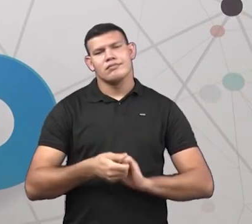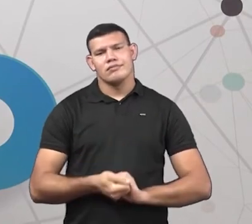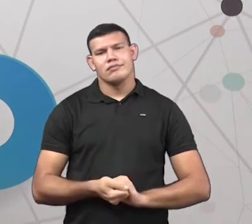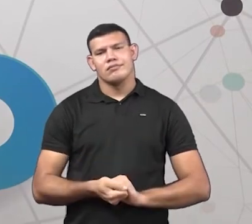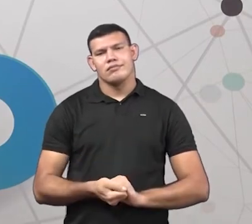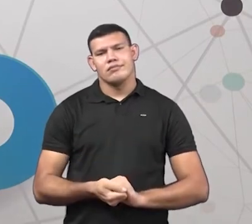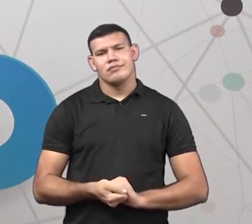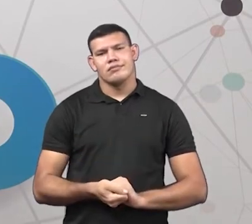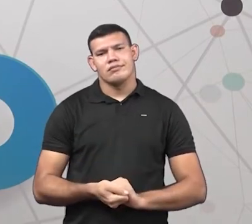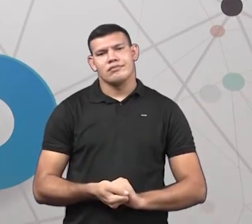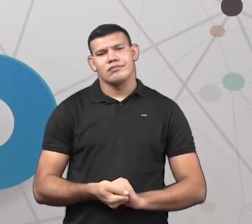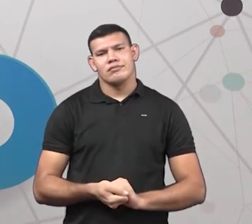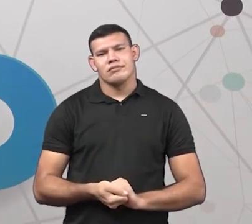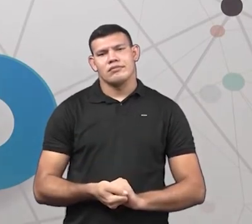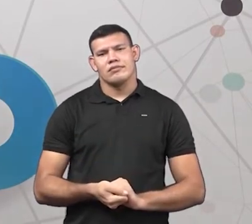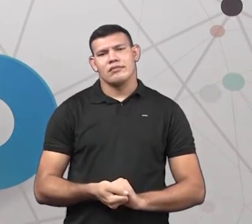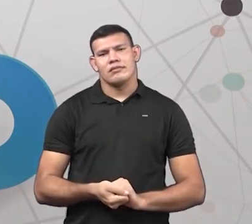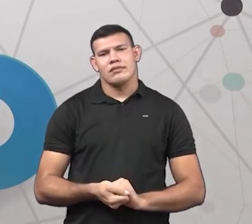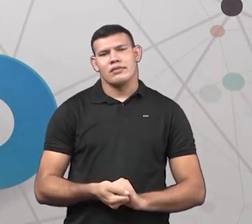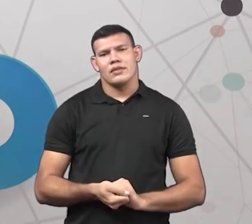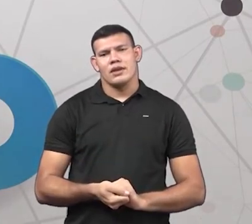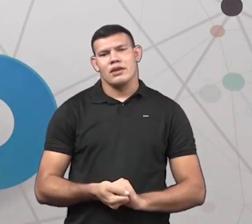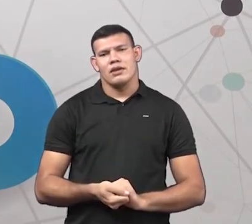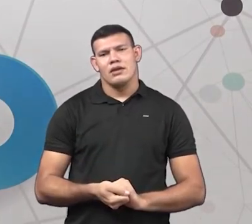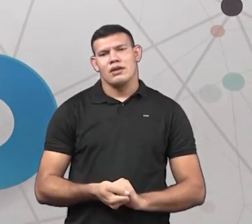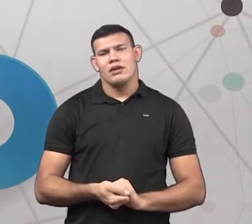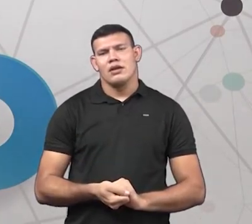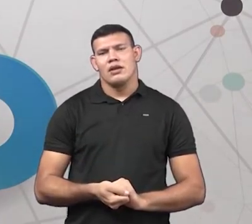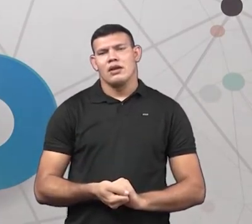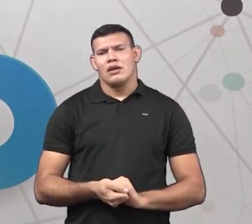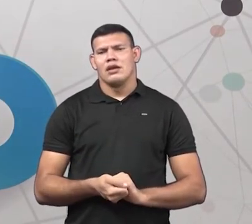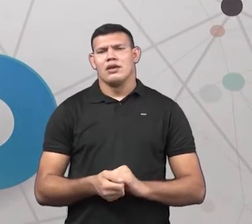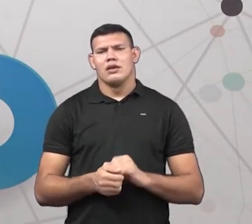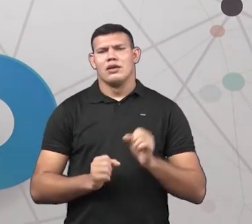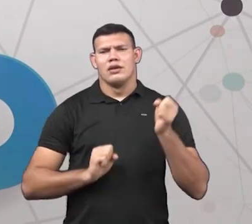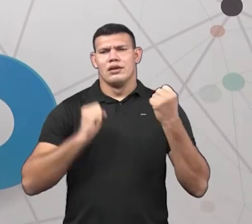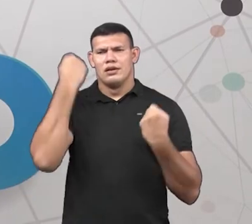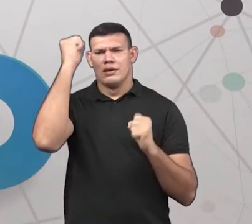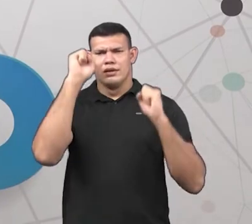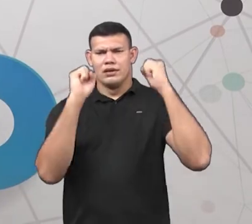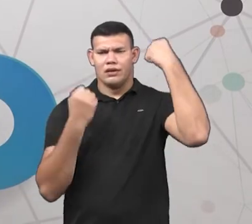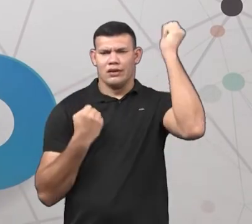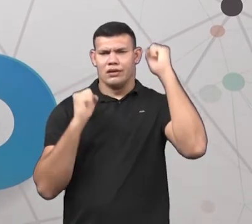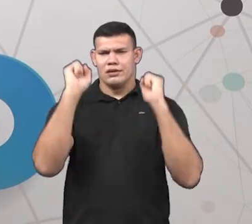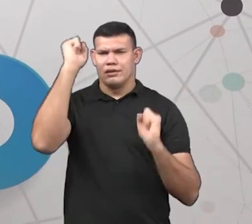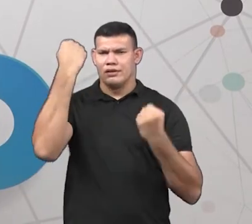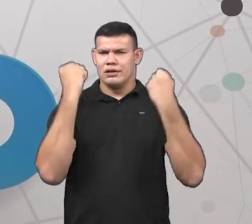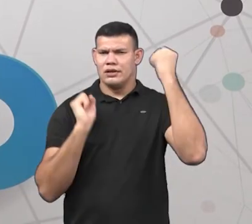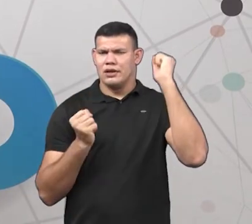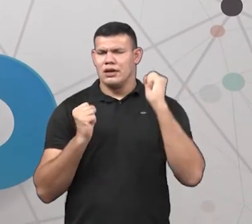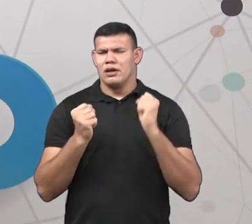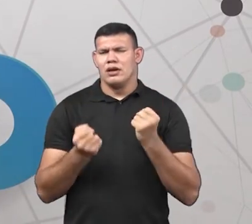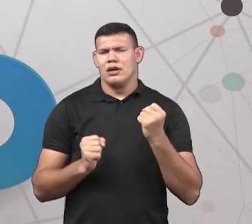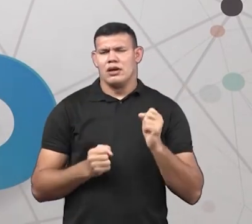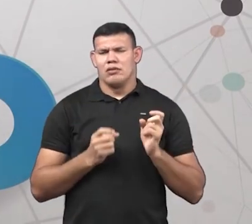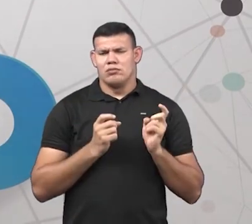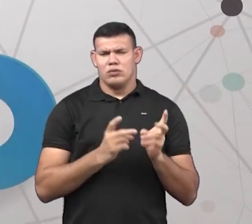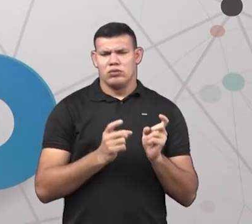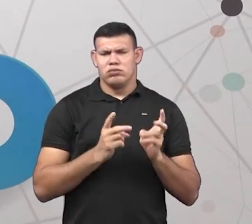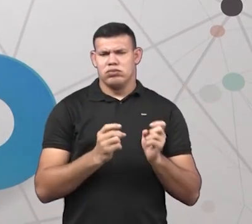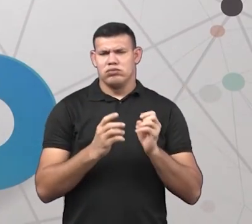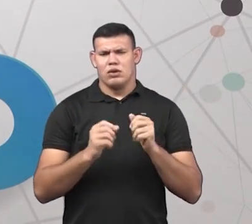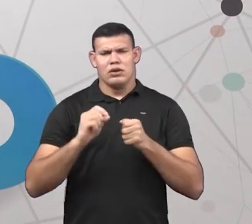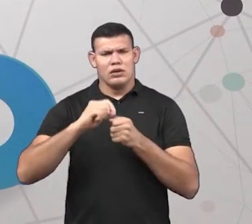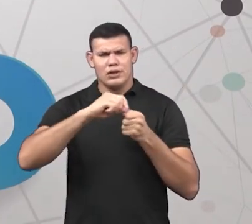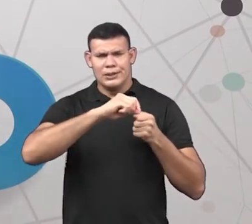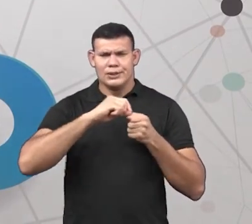E a indústria vai produzindo, vai produzindo, vai produzindo muito durante o